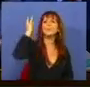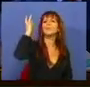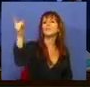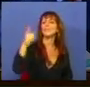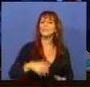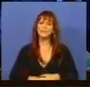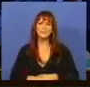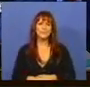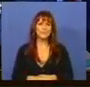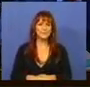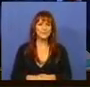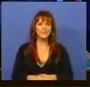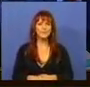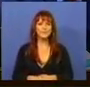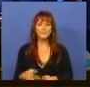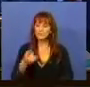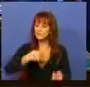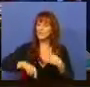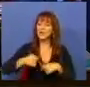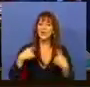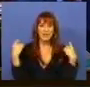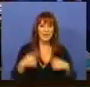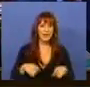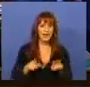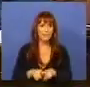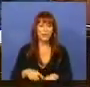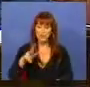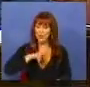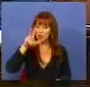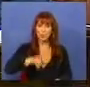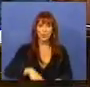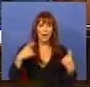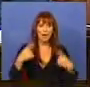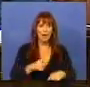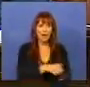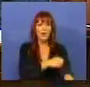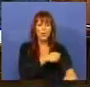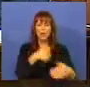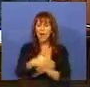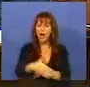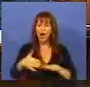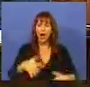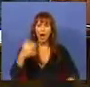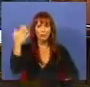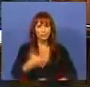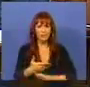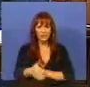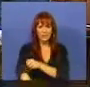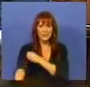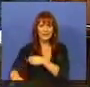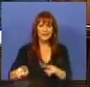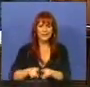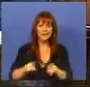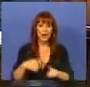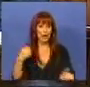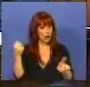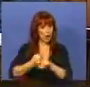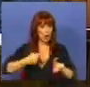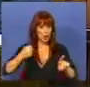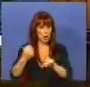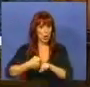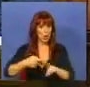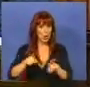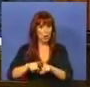Louçã, nós temos em Portugal um enquadramento jurídico de combate